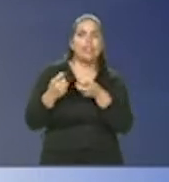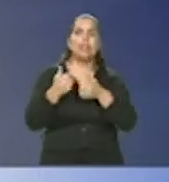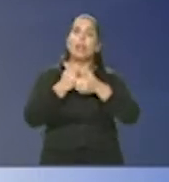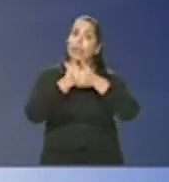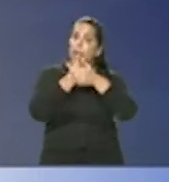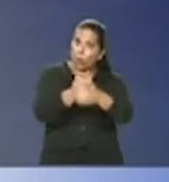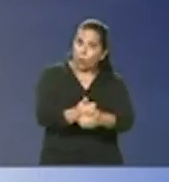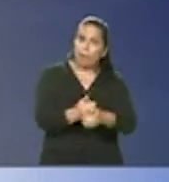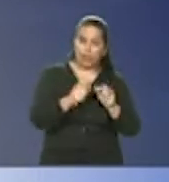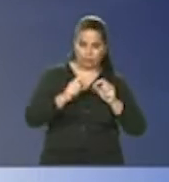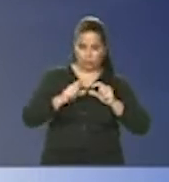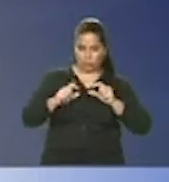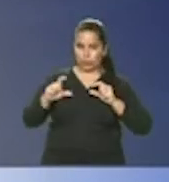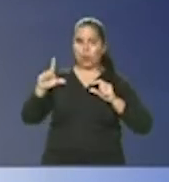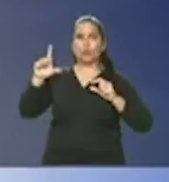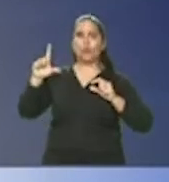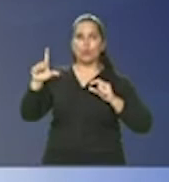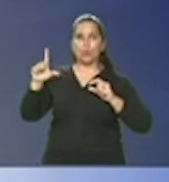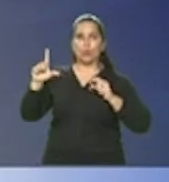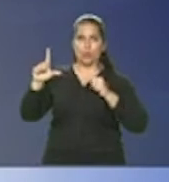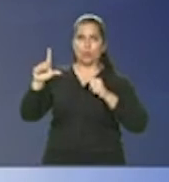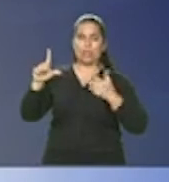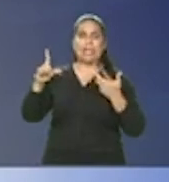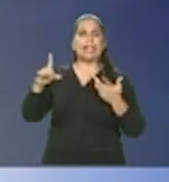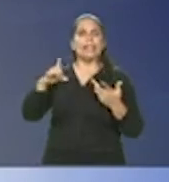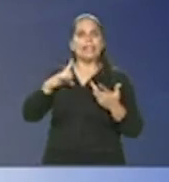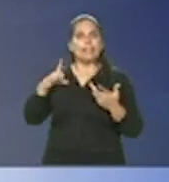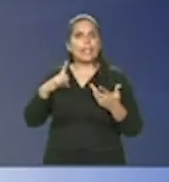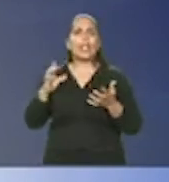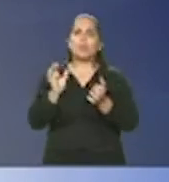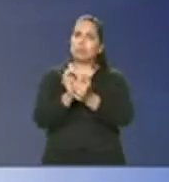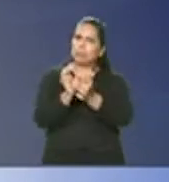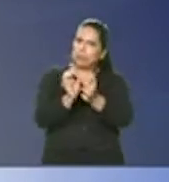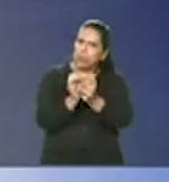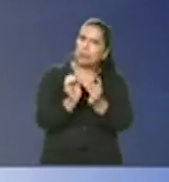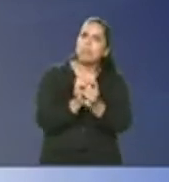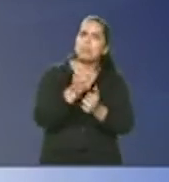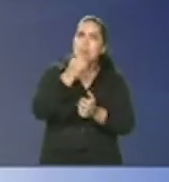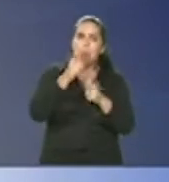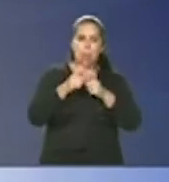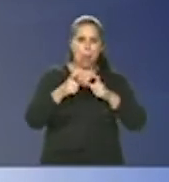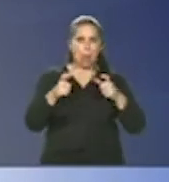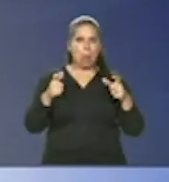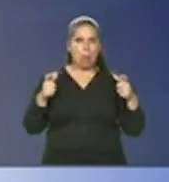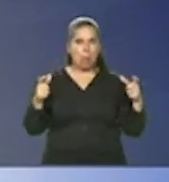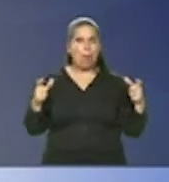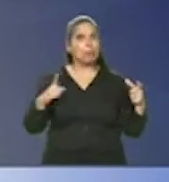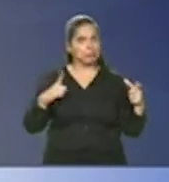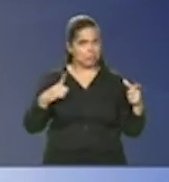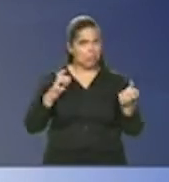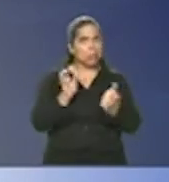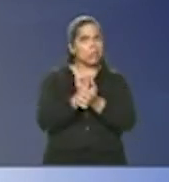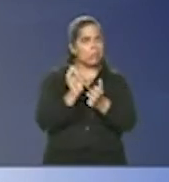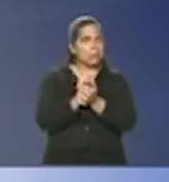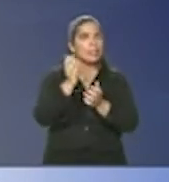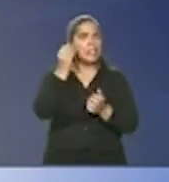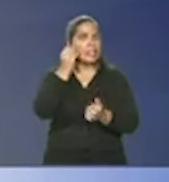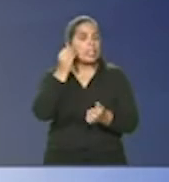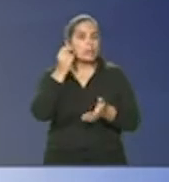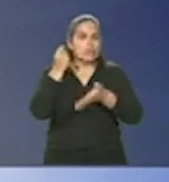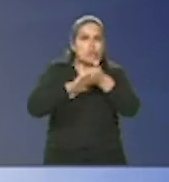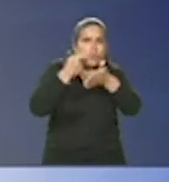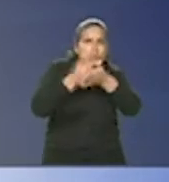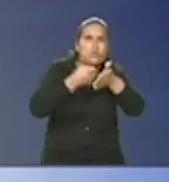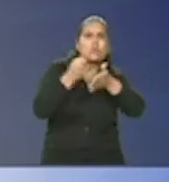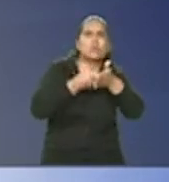a curva e a gente tem uma equipe bem grande que estamos fazendo o máximo possível para